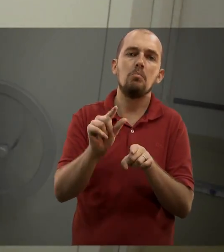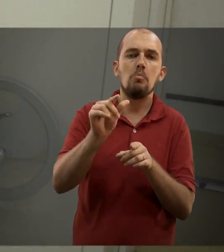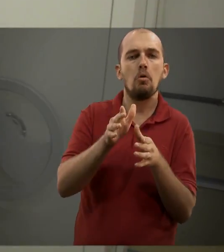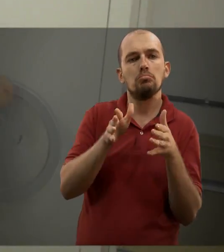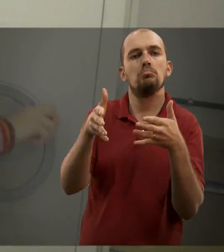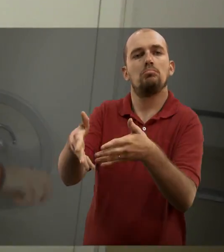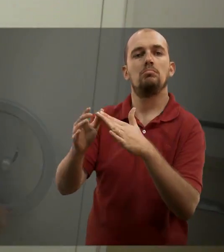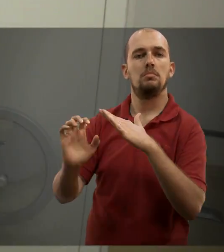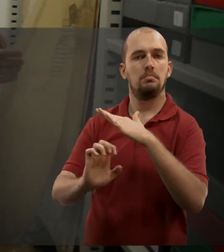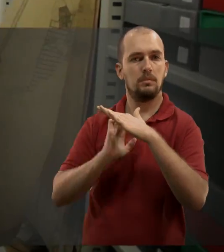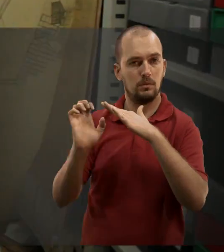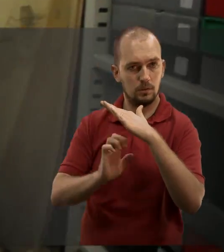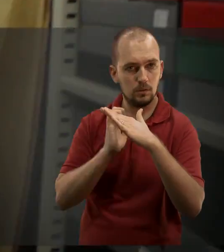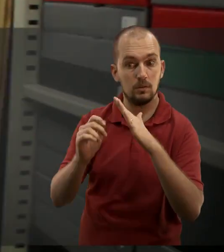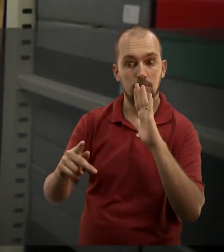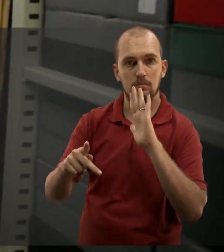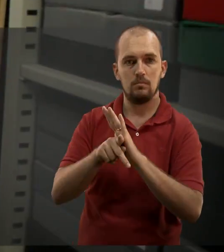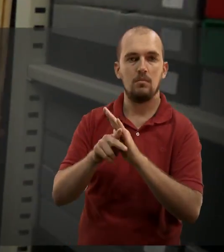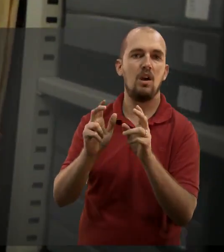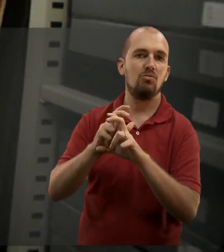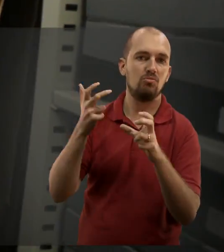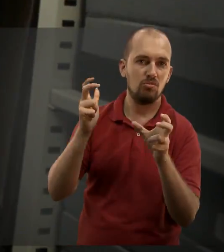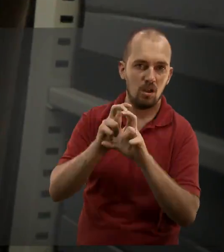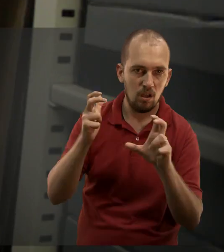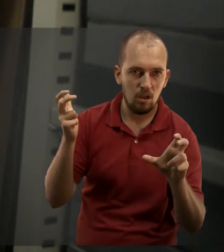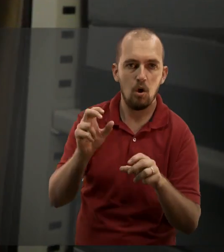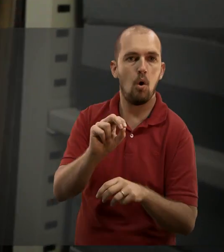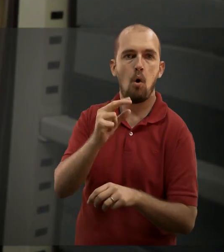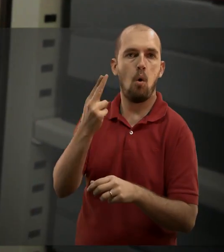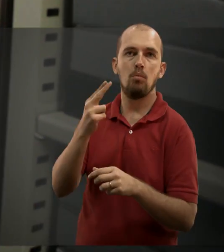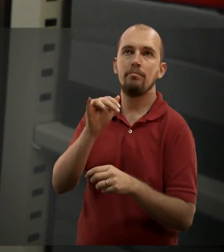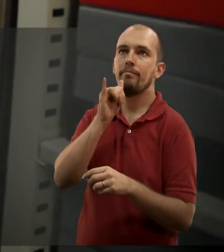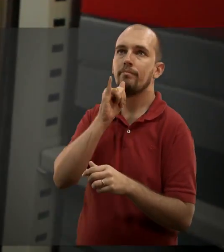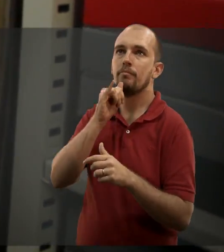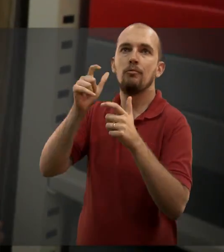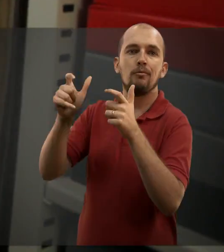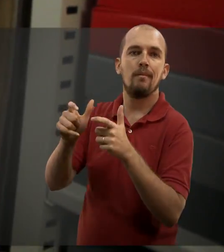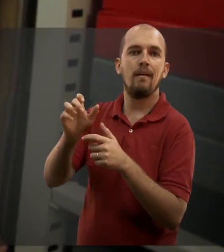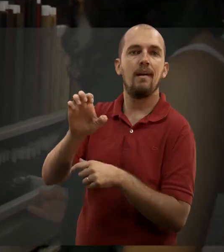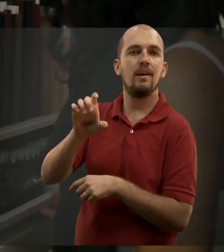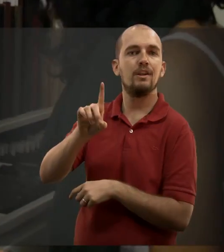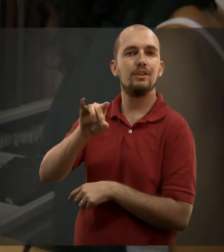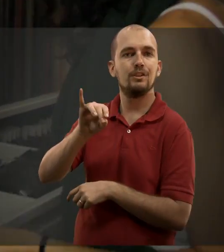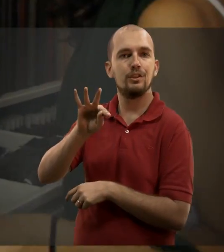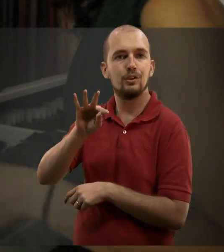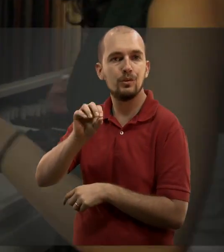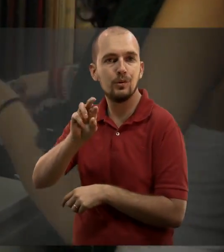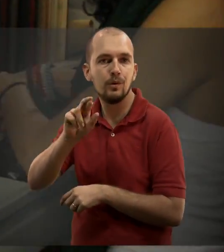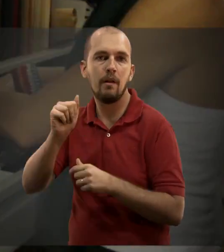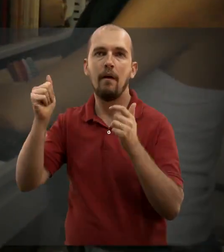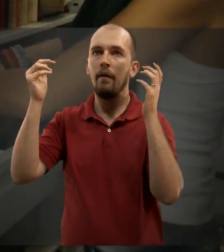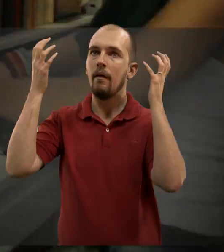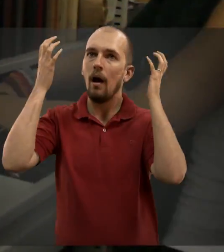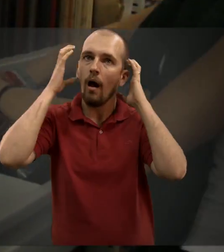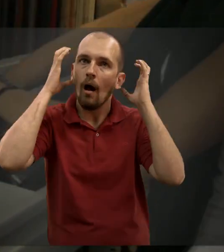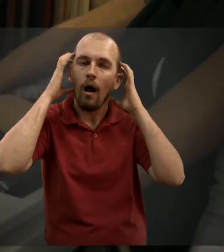mas também em empresas, tanto empresas de gerenciamento de projetos de engenharia, editoras, em